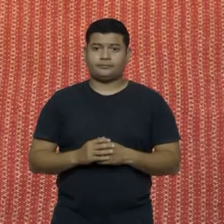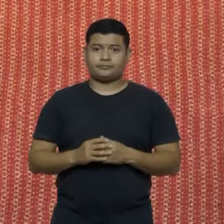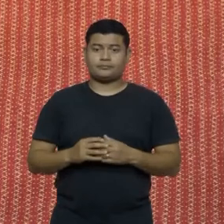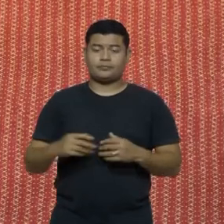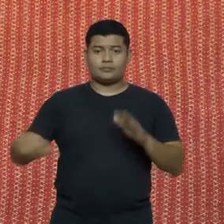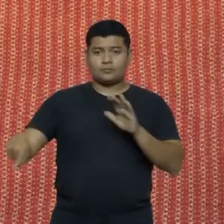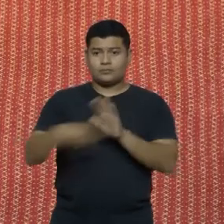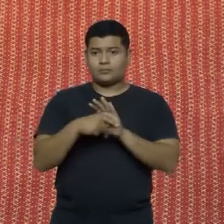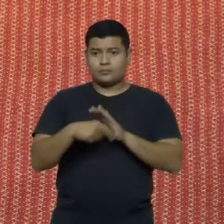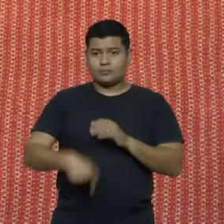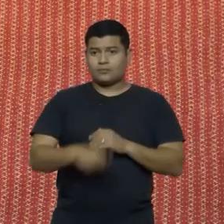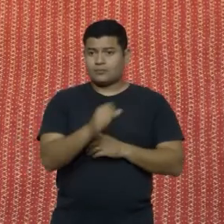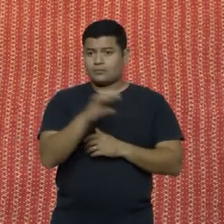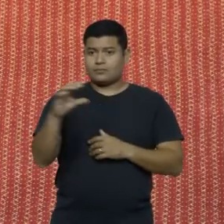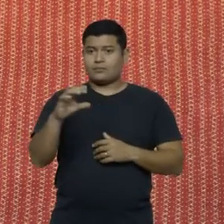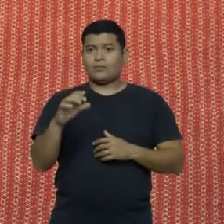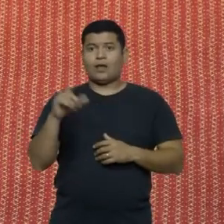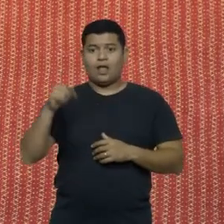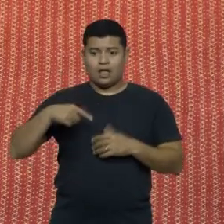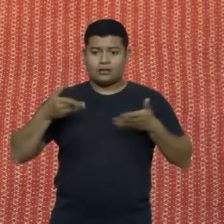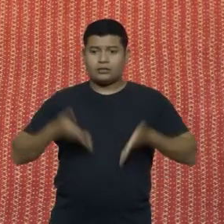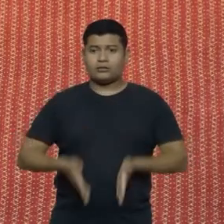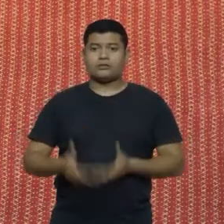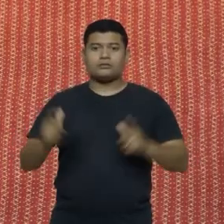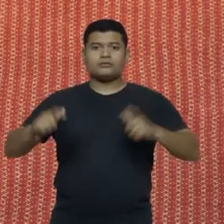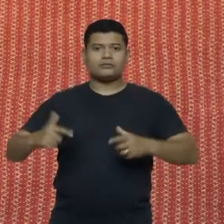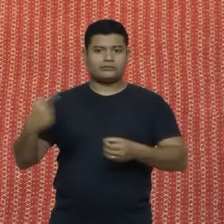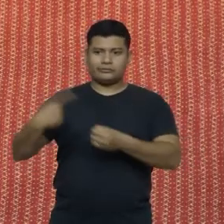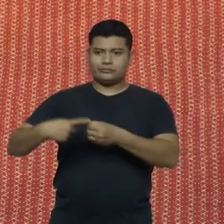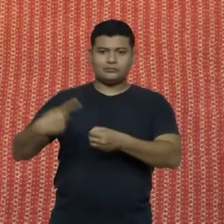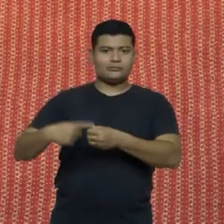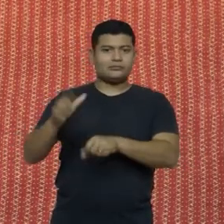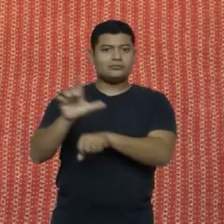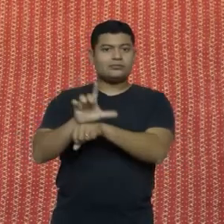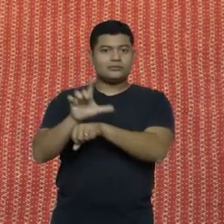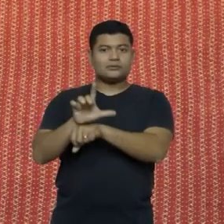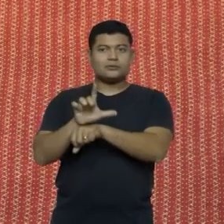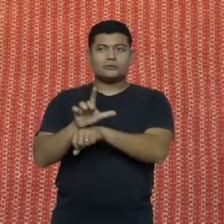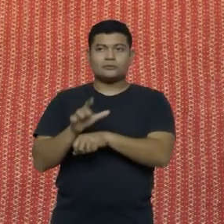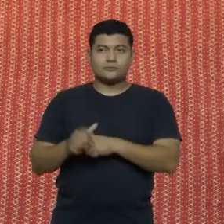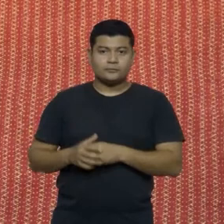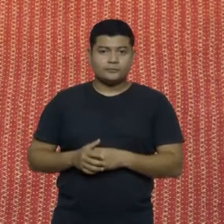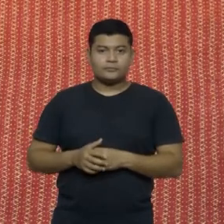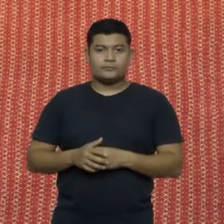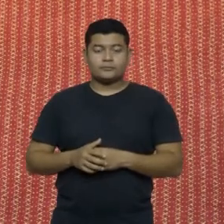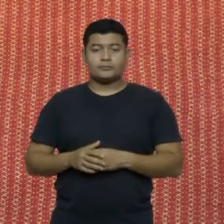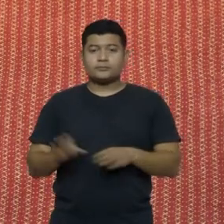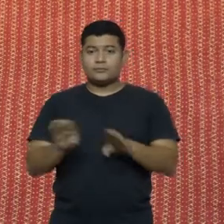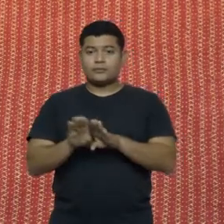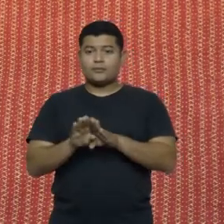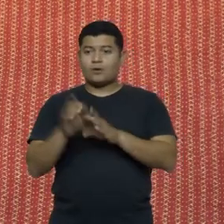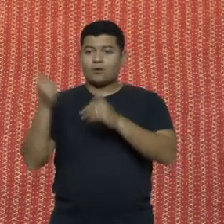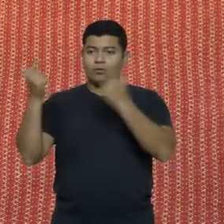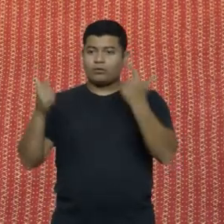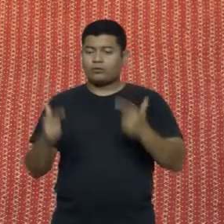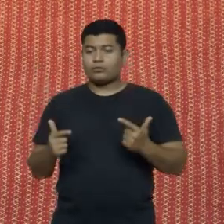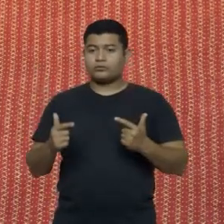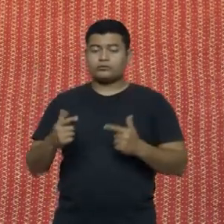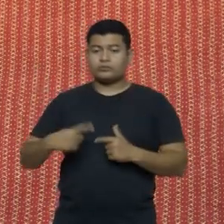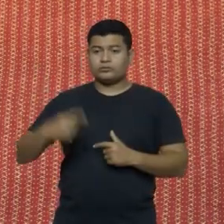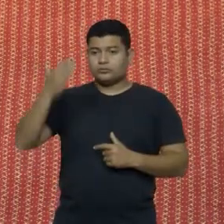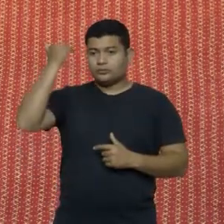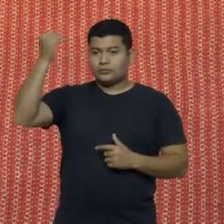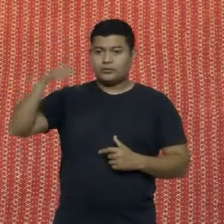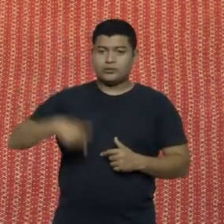catarinense é nascido lá em Lajes e tantas outras figuras conhecidas em nosso Estado. Parabéns aí aos